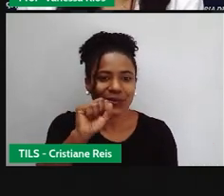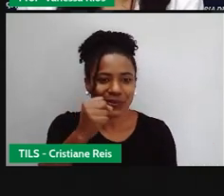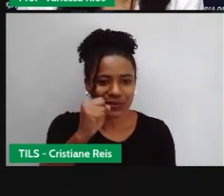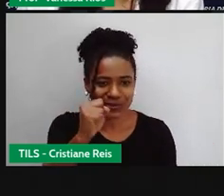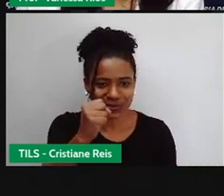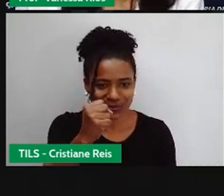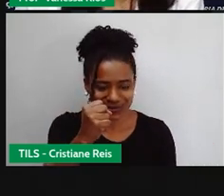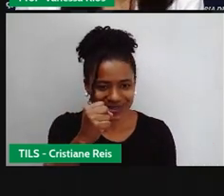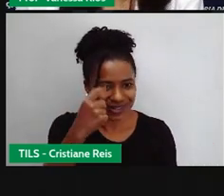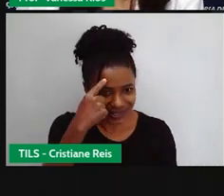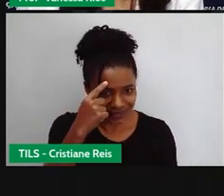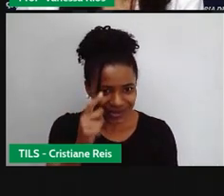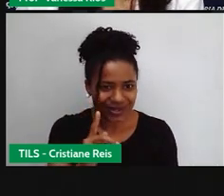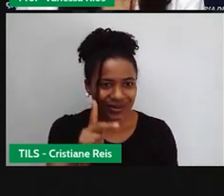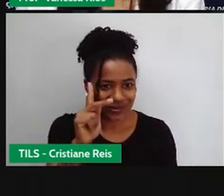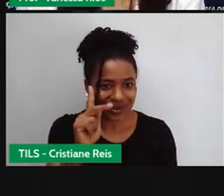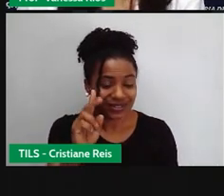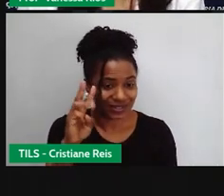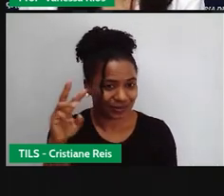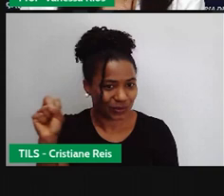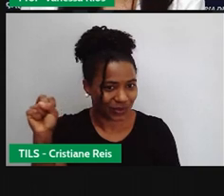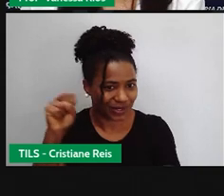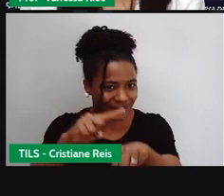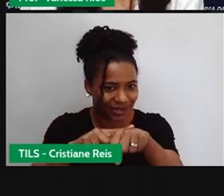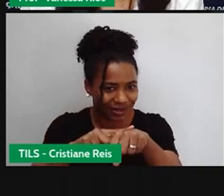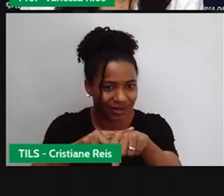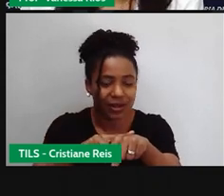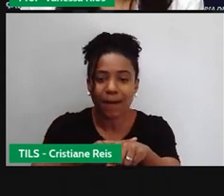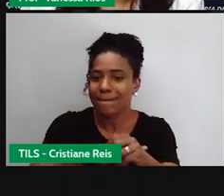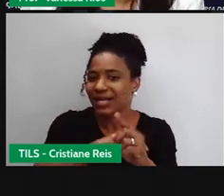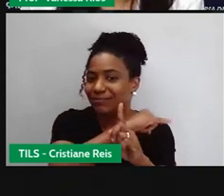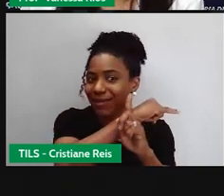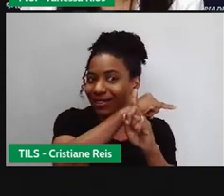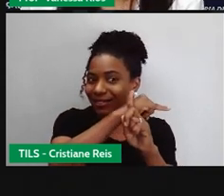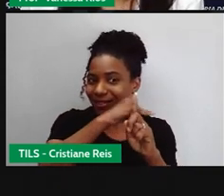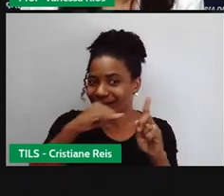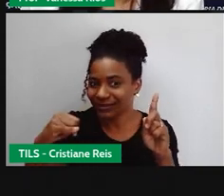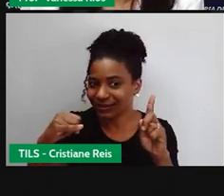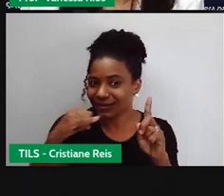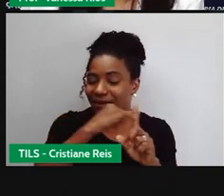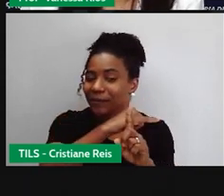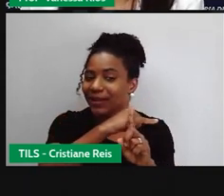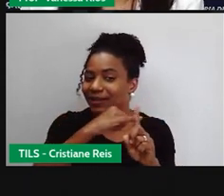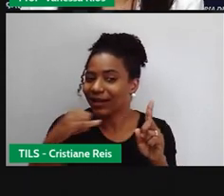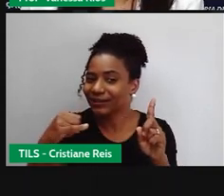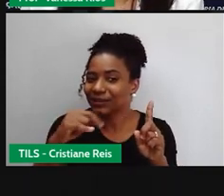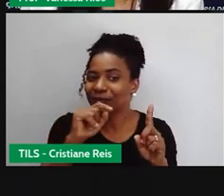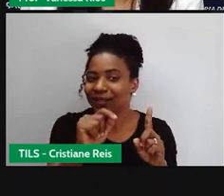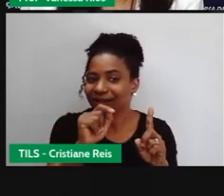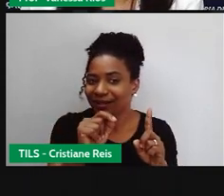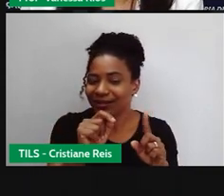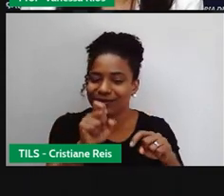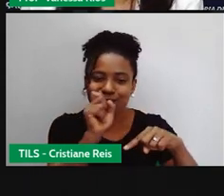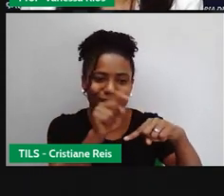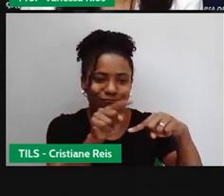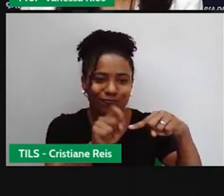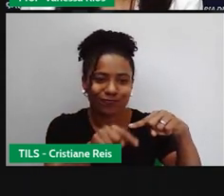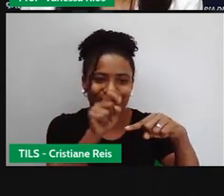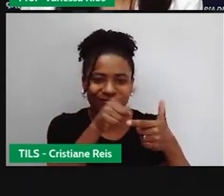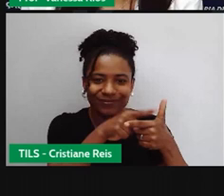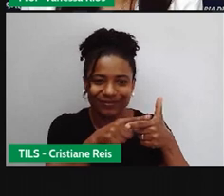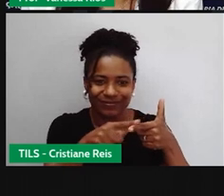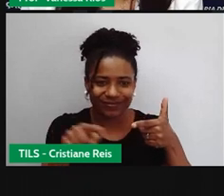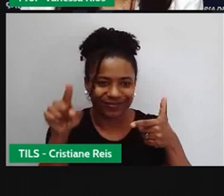178 quilowatts ouro. Se caiu pela metade, metade, a gente já sabe, metade eu divido por